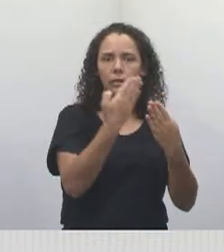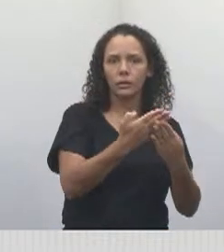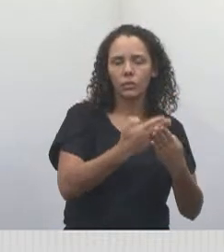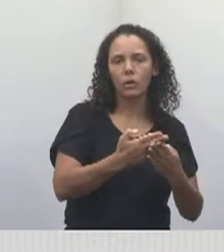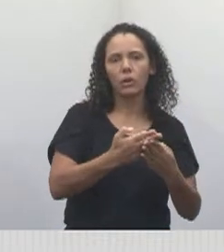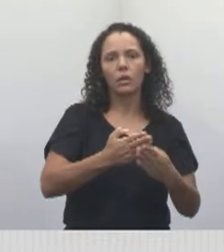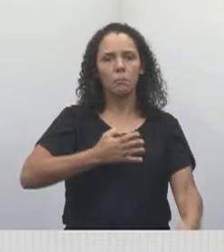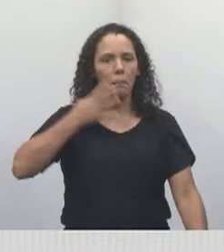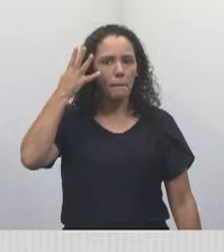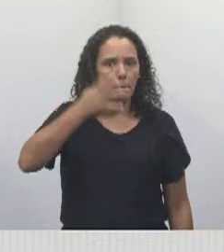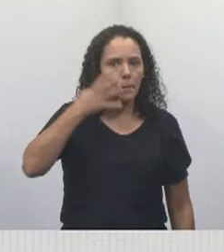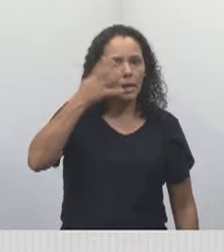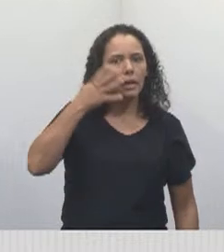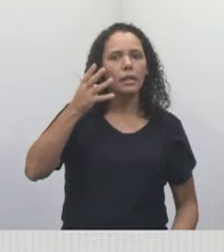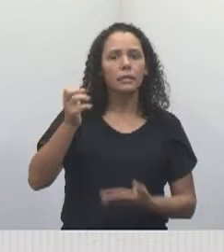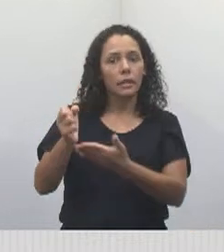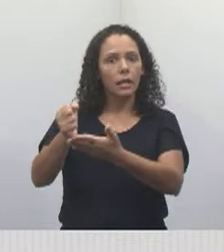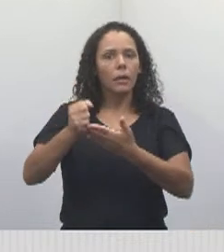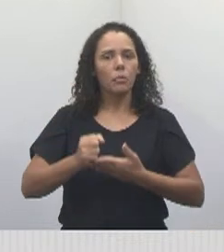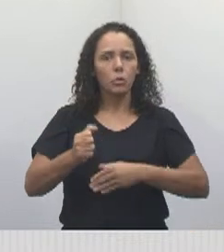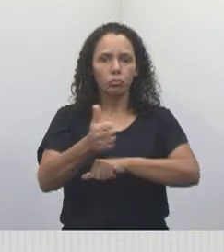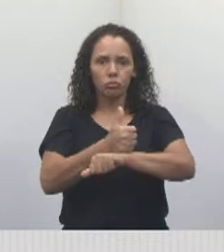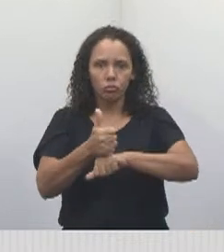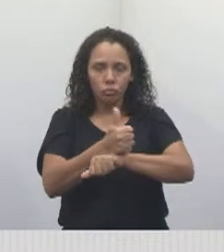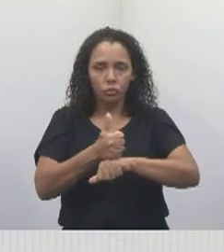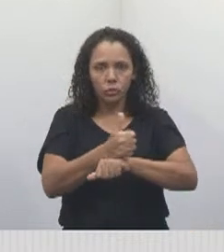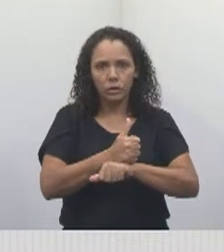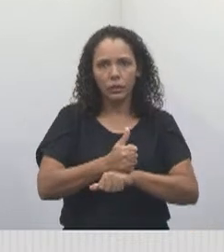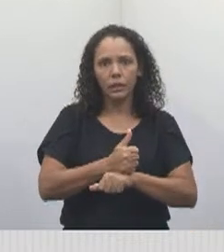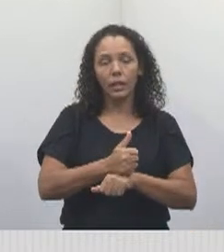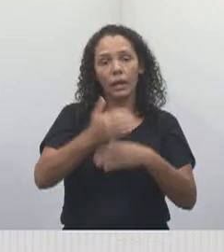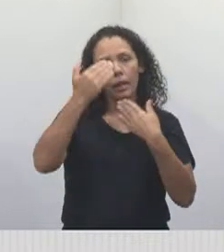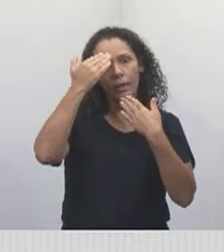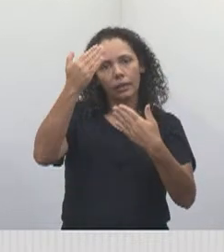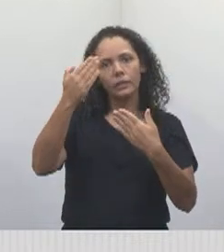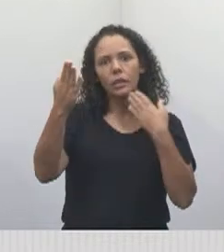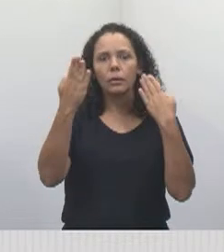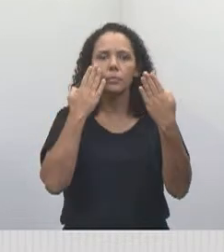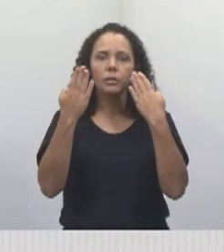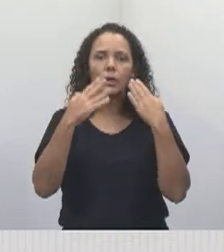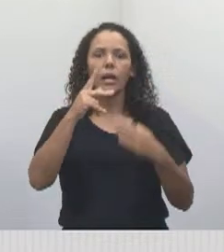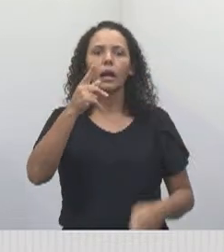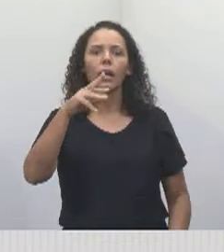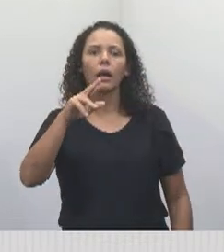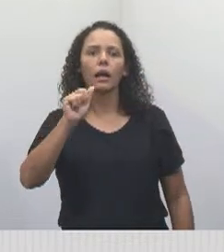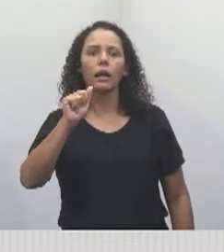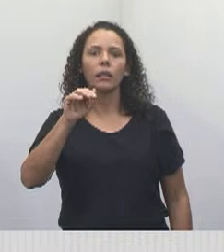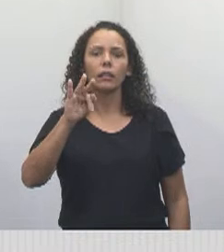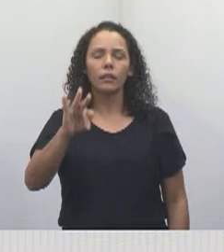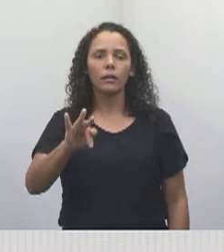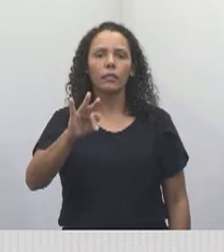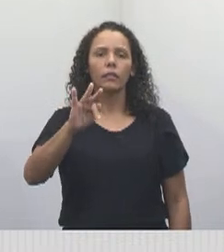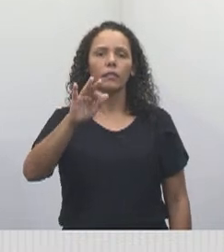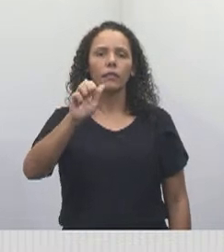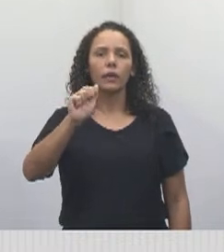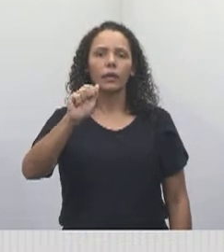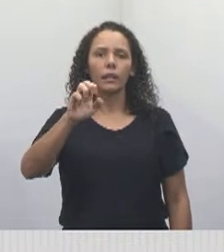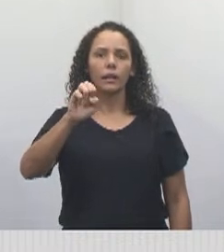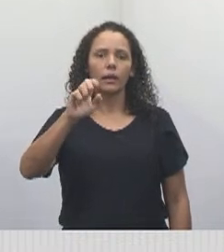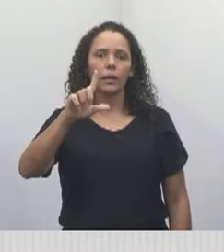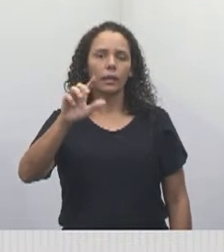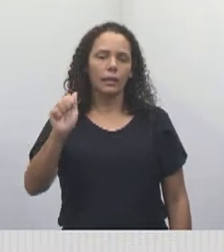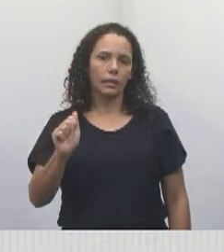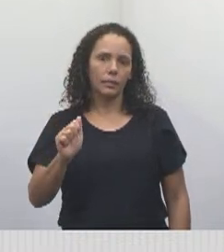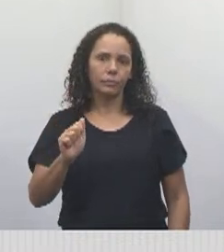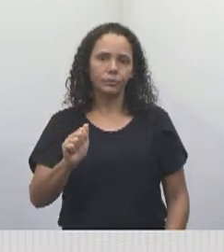apoio de profissionais e aqui agradeço em nome da psicóloga Rafaela, que nos ajudou conversando com vários